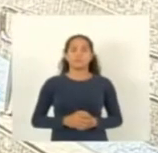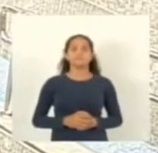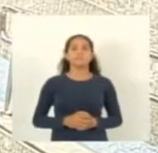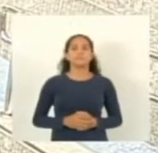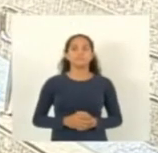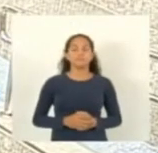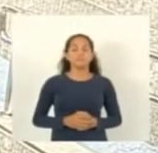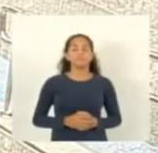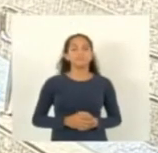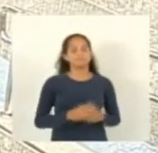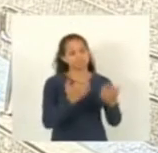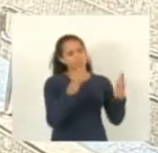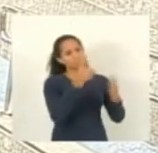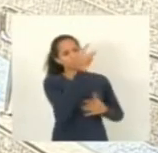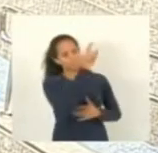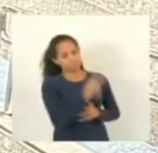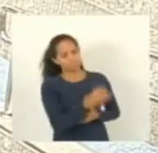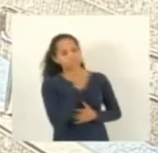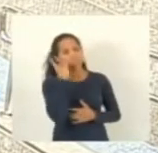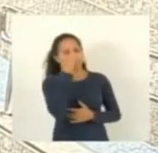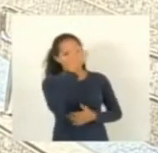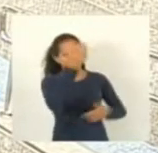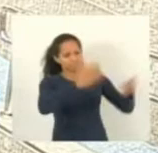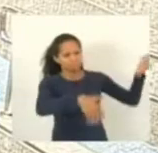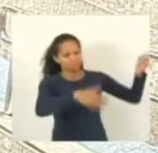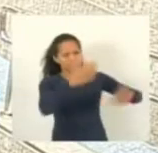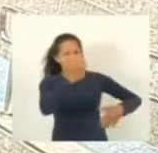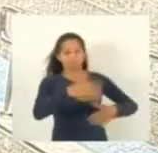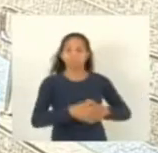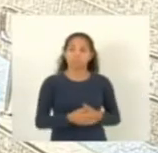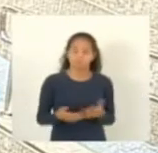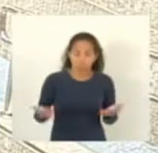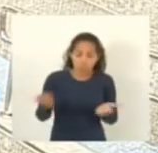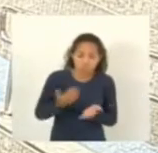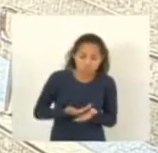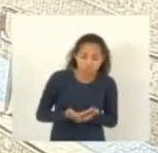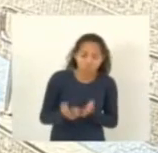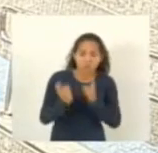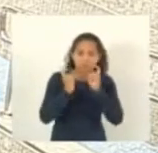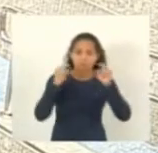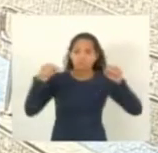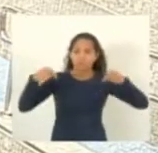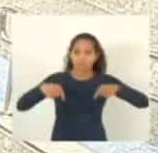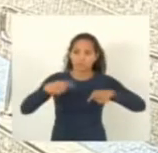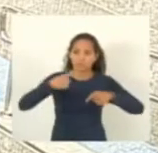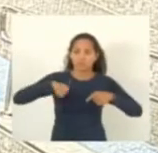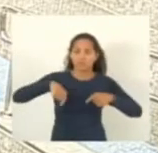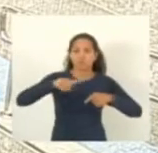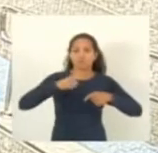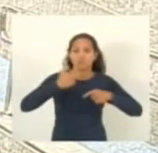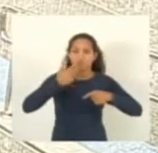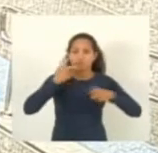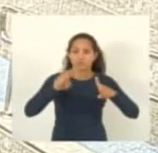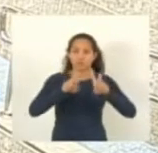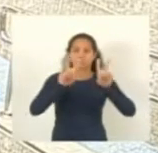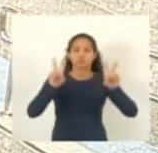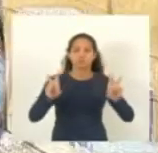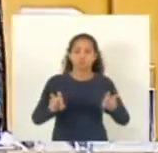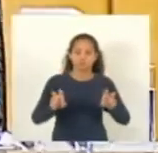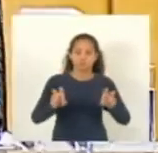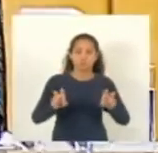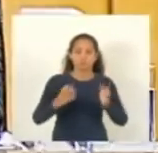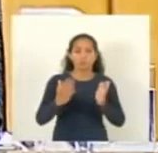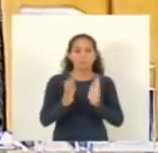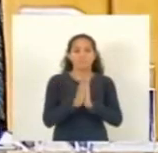parabéns deputado Sérgio Magés pela sua fala hoje na abertura desta sessão inclusive nós falamos aqui sobre o